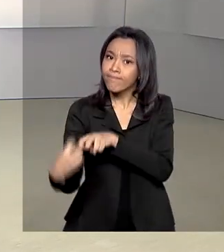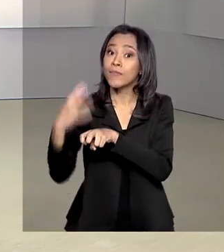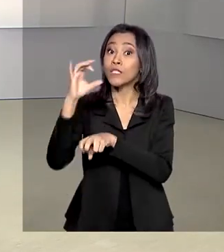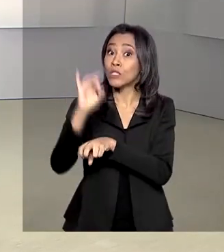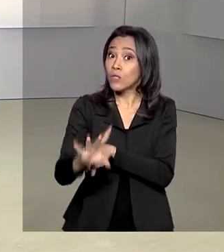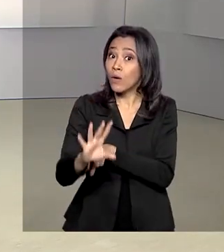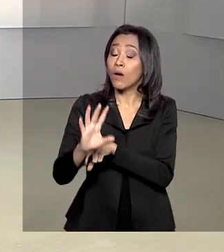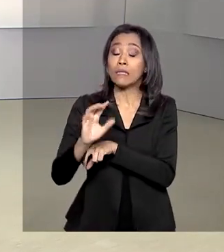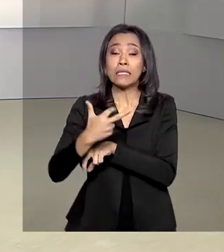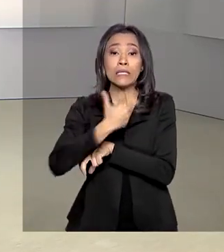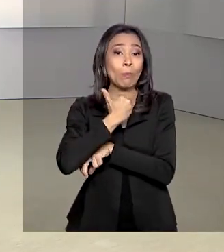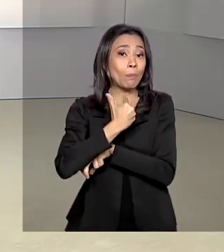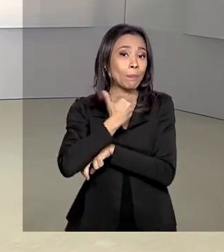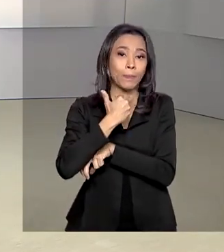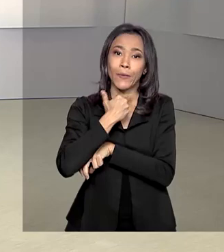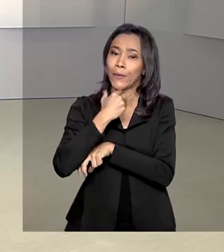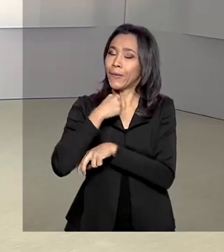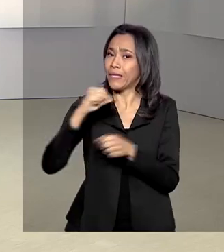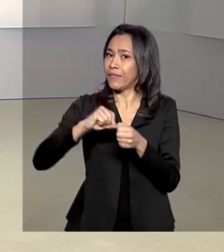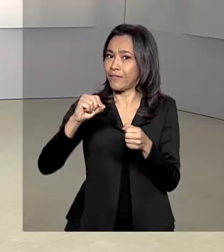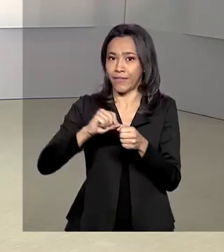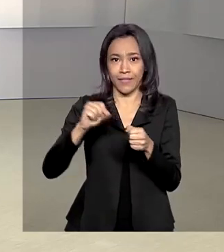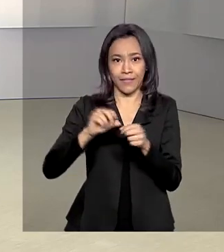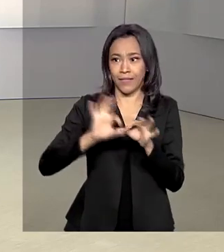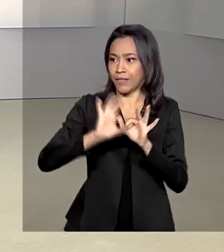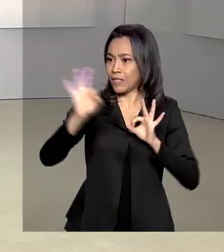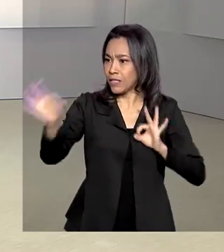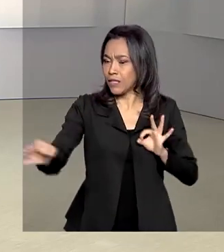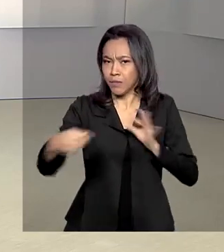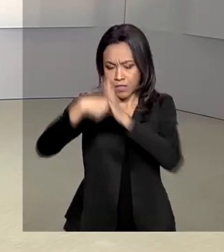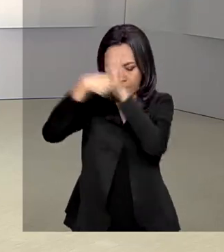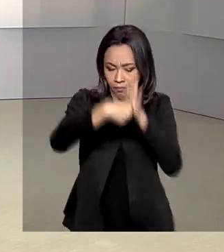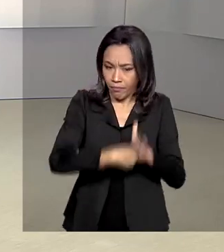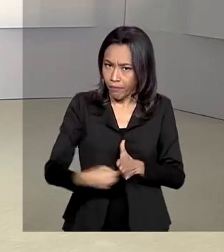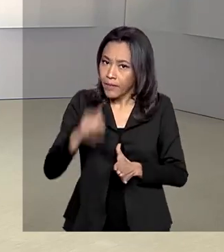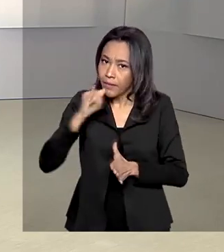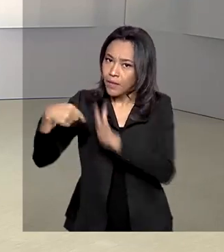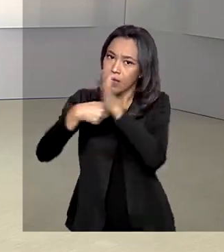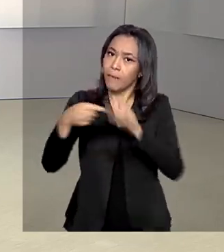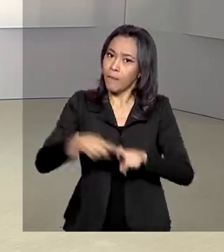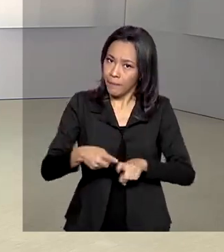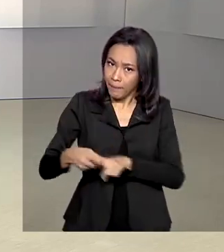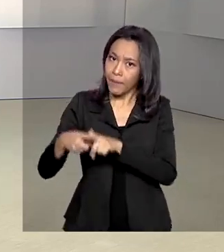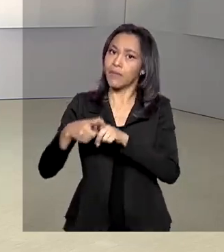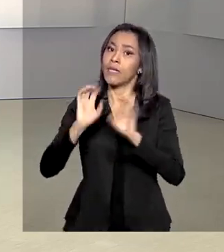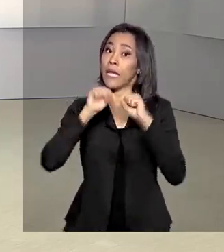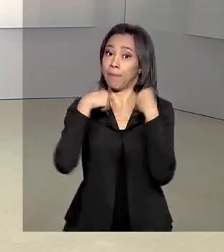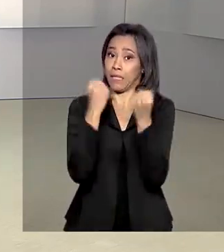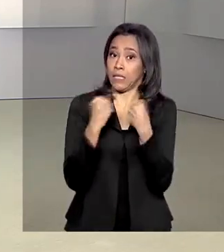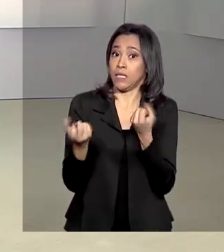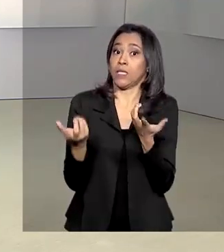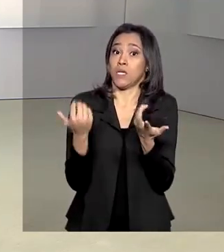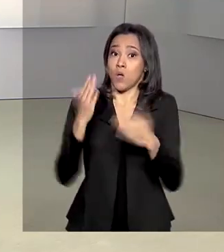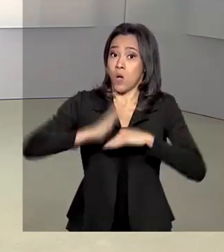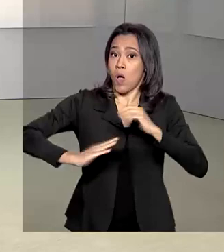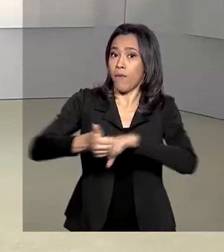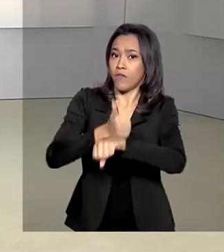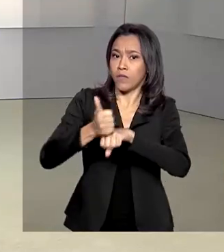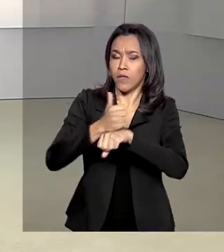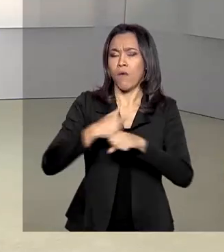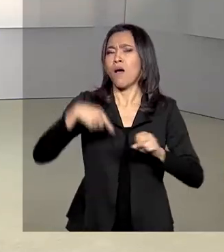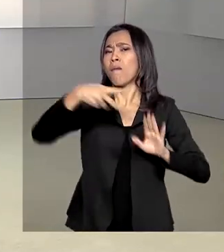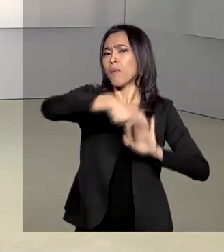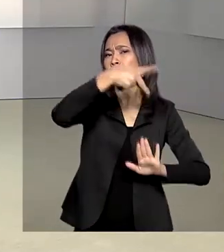casos que não podem ser feitos à distância, como a perícia médica e a reabilitação profissional. Por outro lado, segundo a portaria